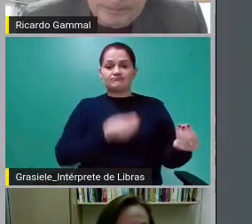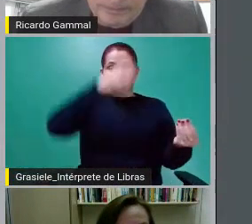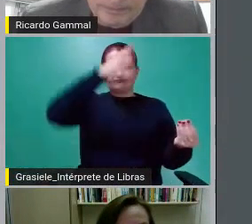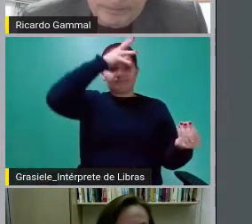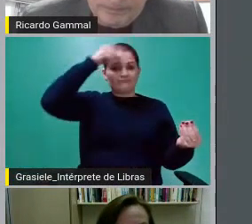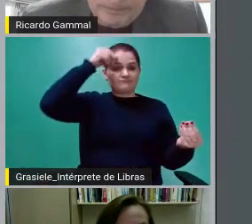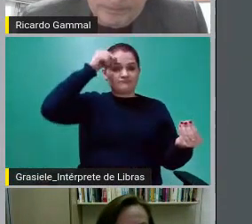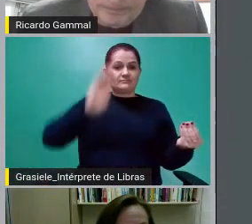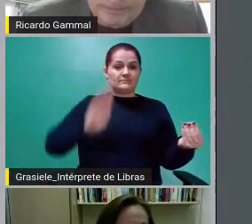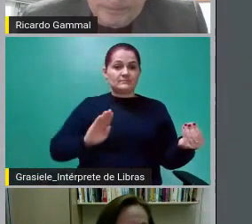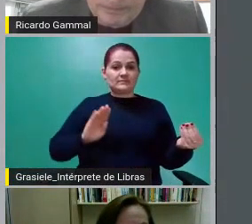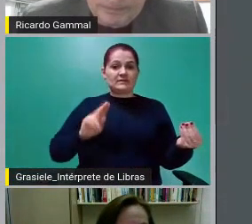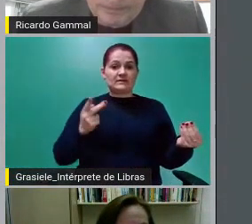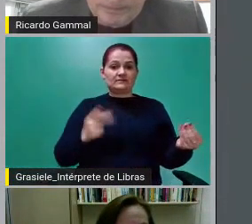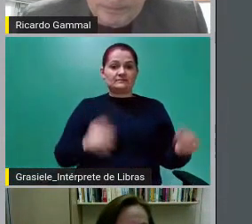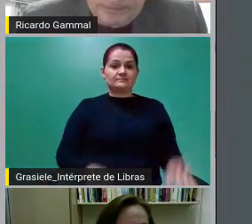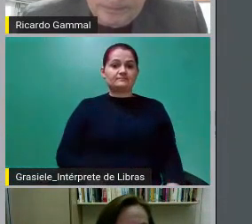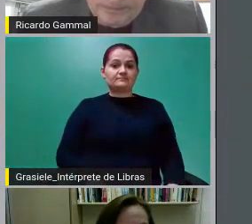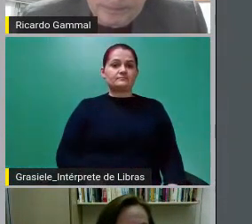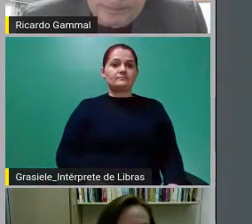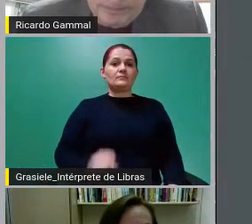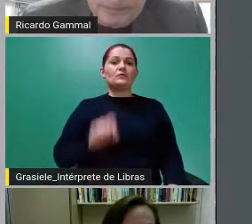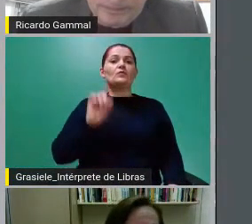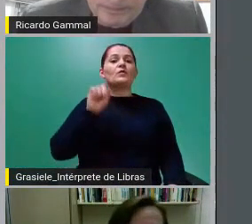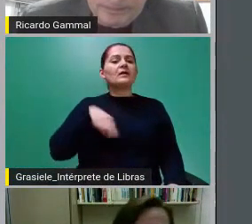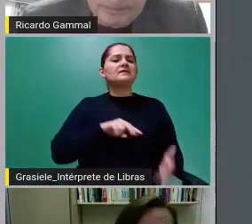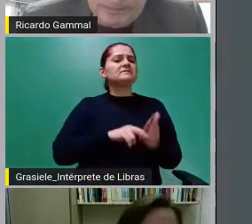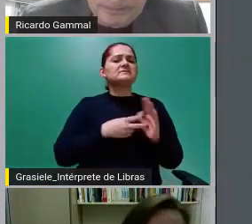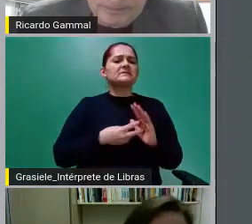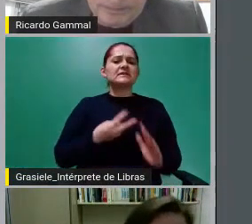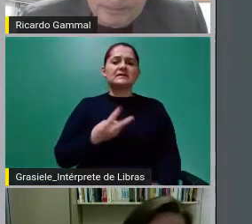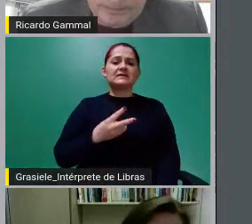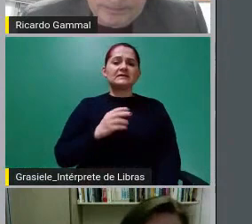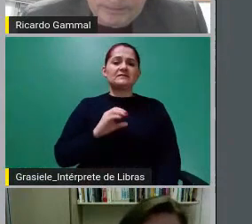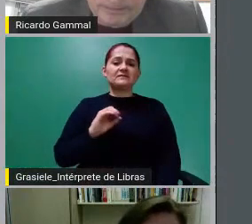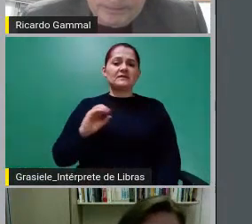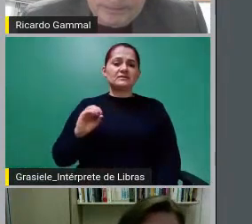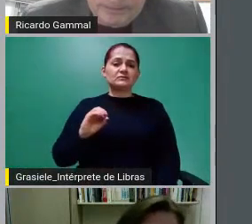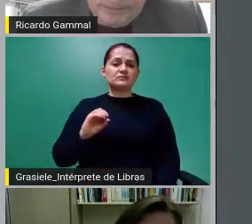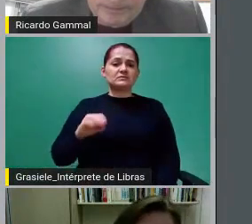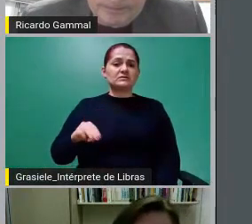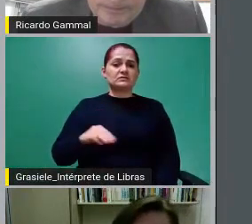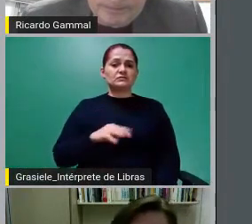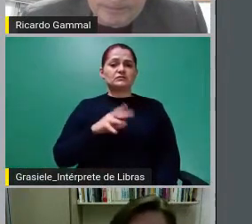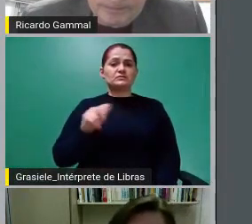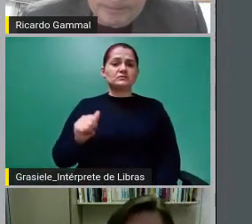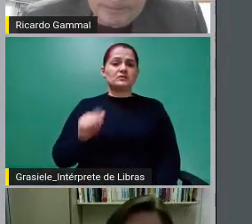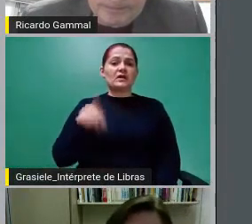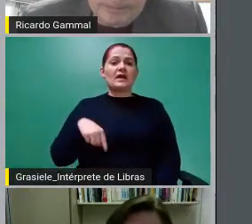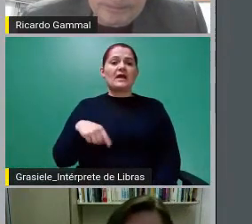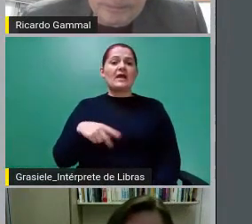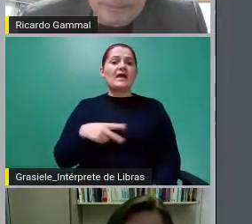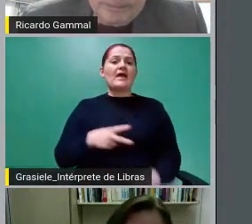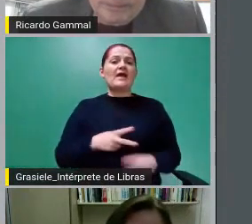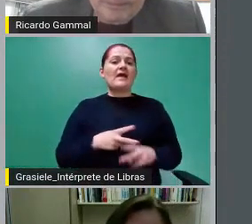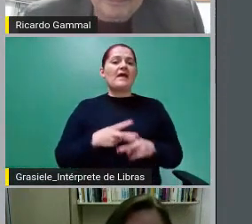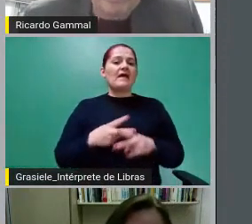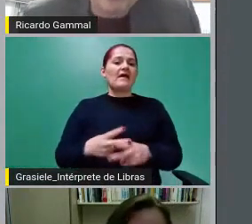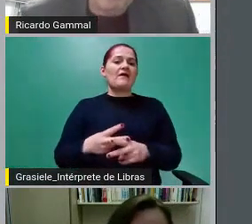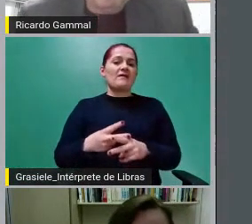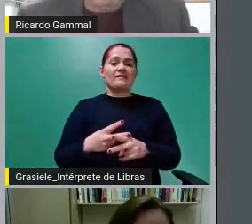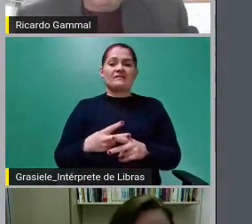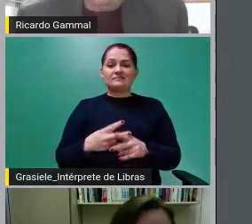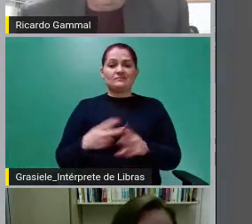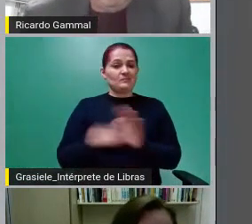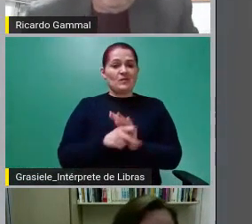Belo Horizonte. O que são esses 200 milhões que chegaram ao município? Operação de crédito na veia.